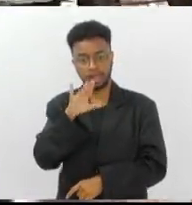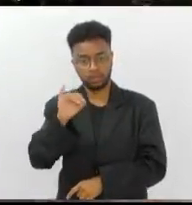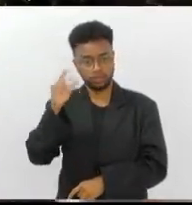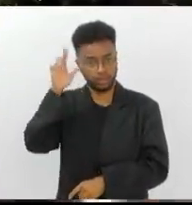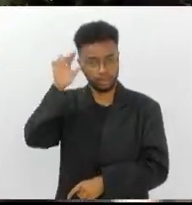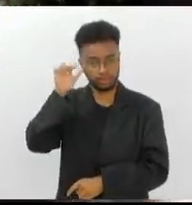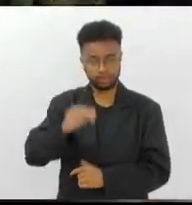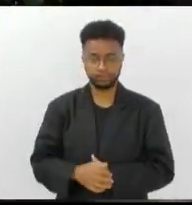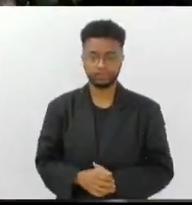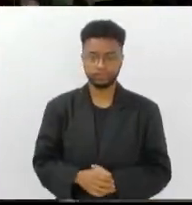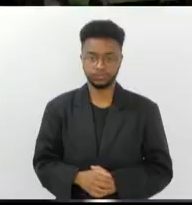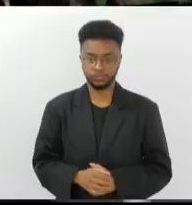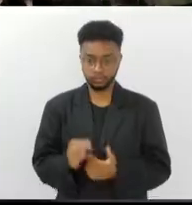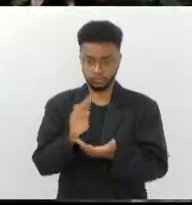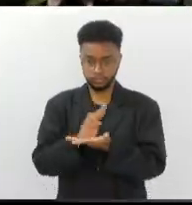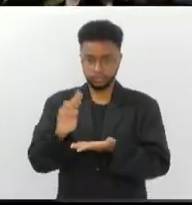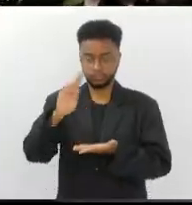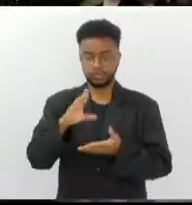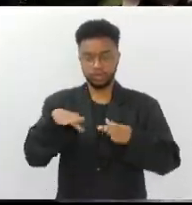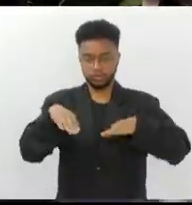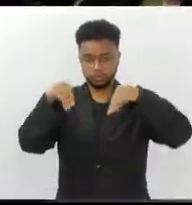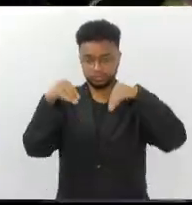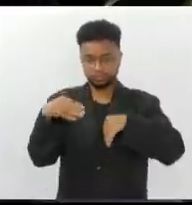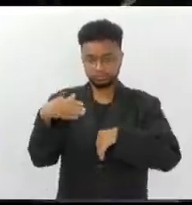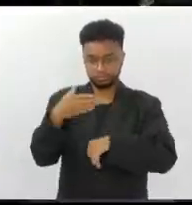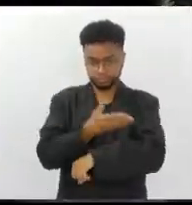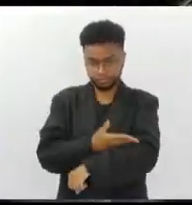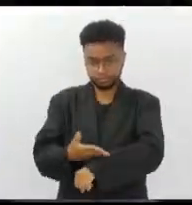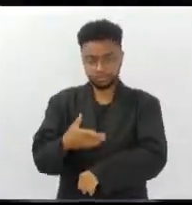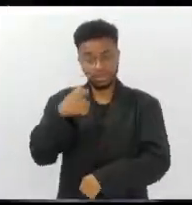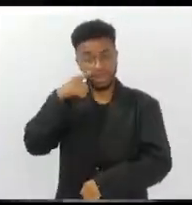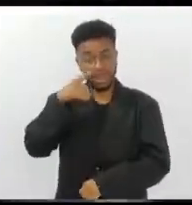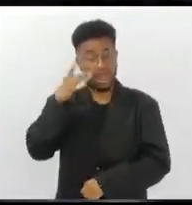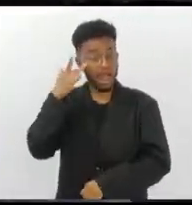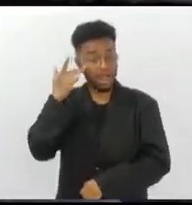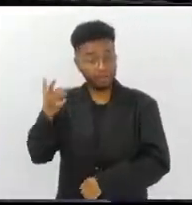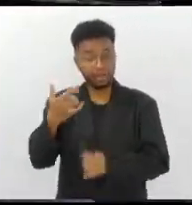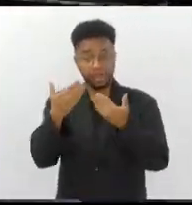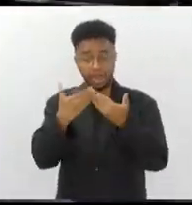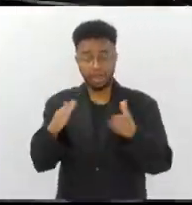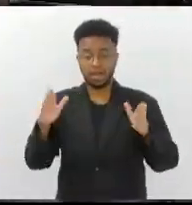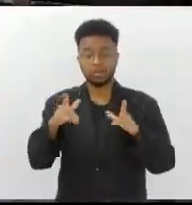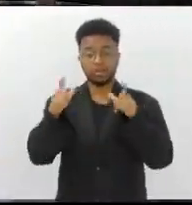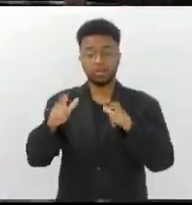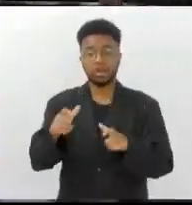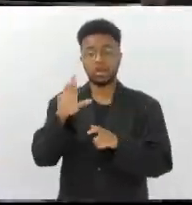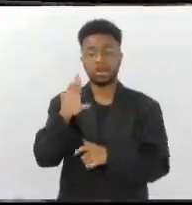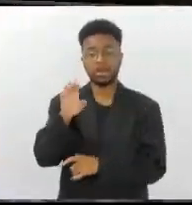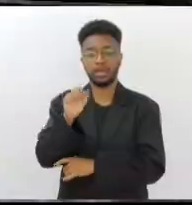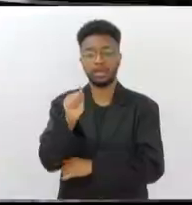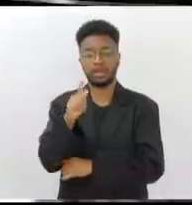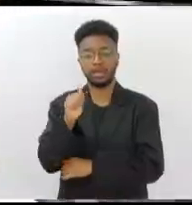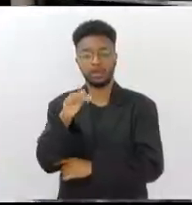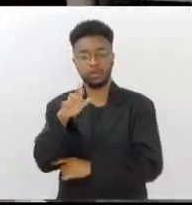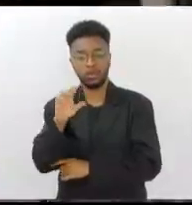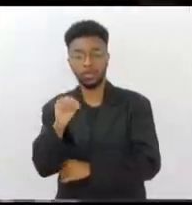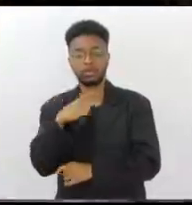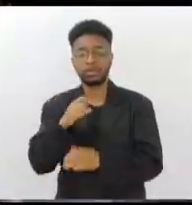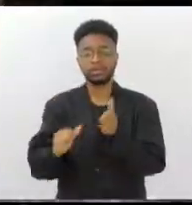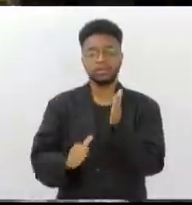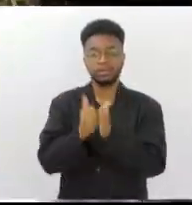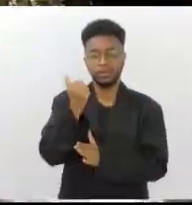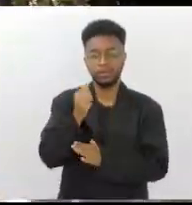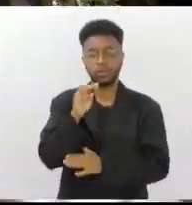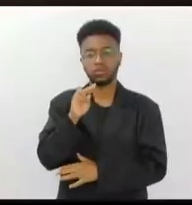A Universidade Castelo Branco abre as portas amanhã do Campus Realengo para a primeira edição do UCB de